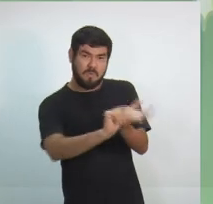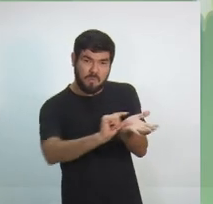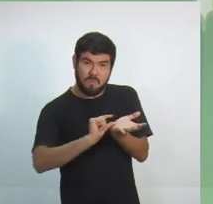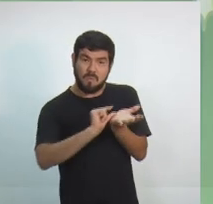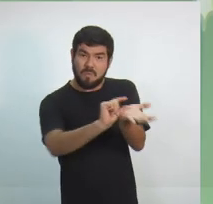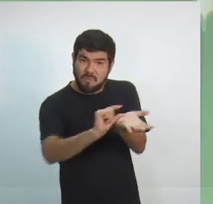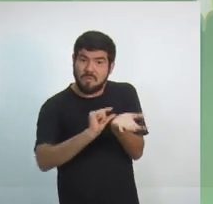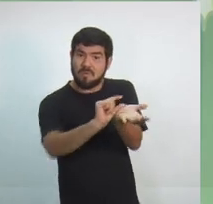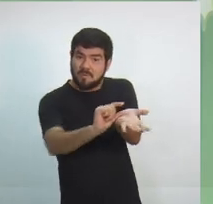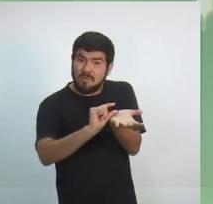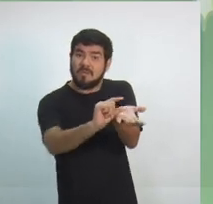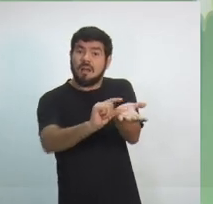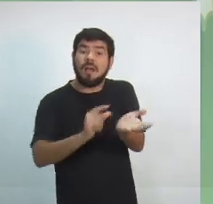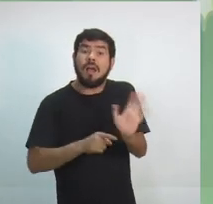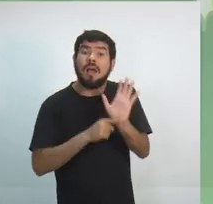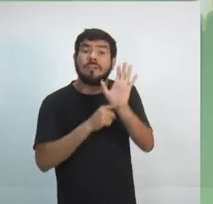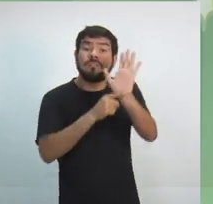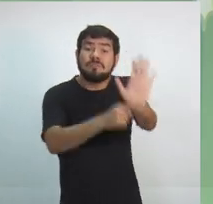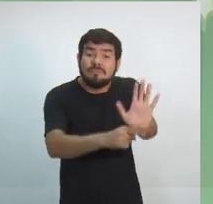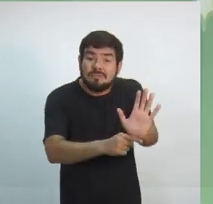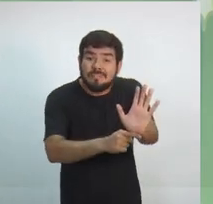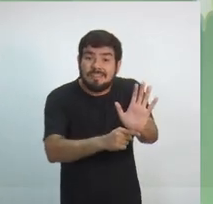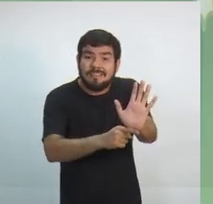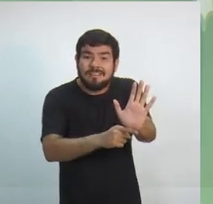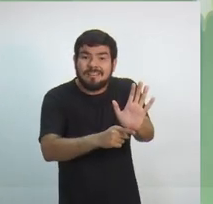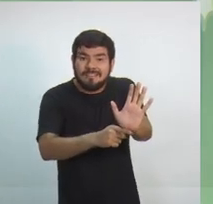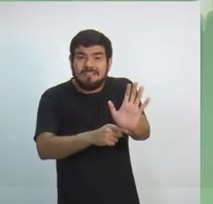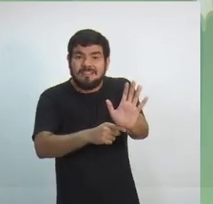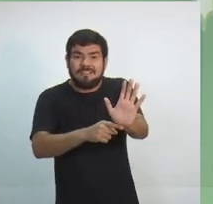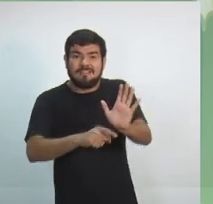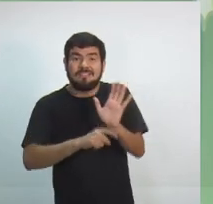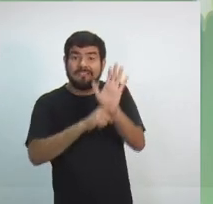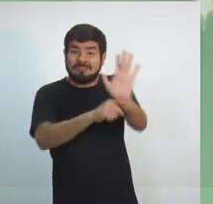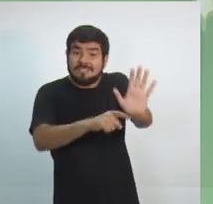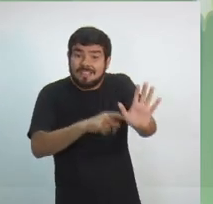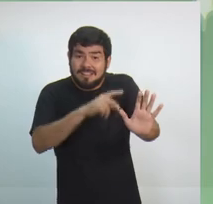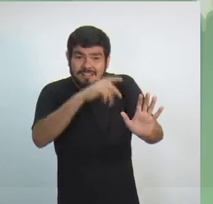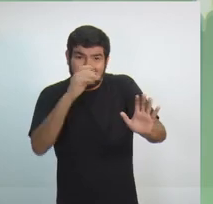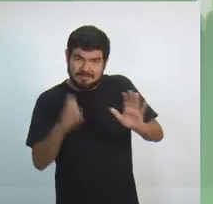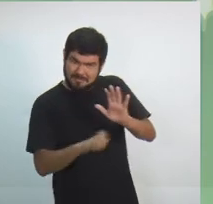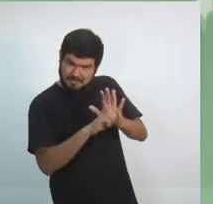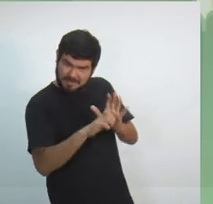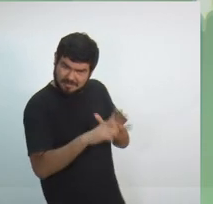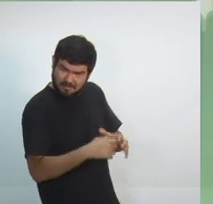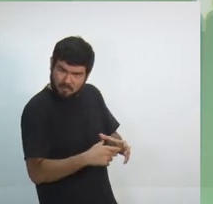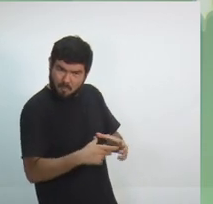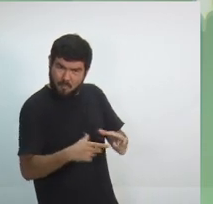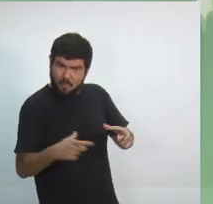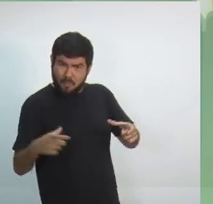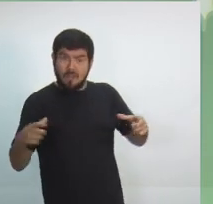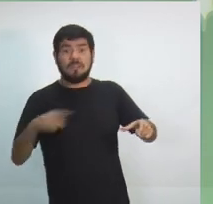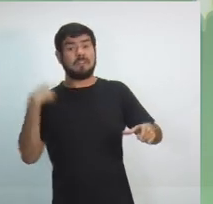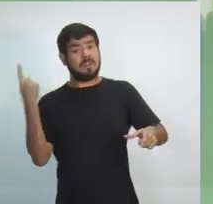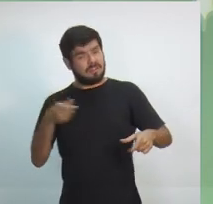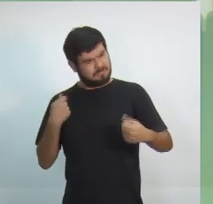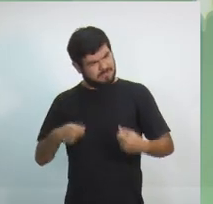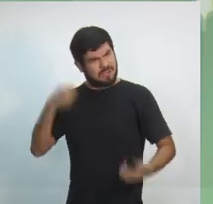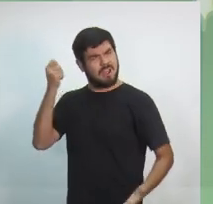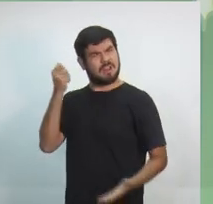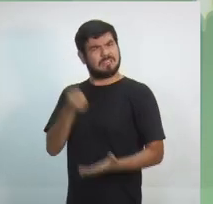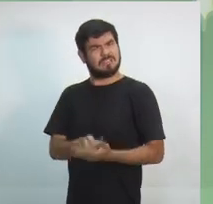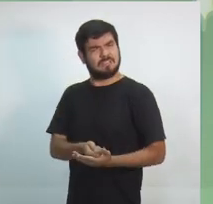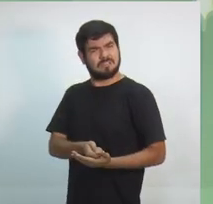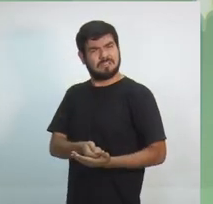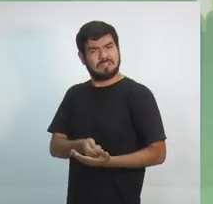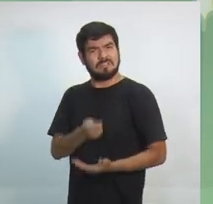mas a empresa de fomento do Estado, que ela possa financiar esses empreendimentos. Nós precisamos garantir o dinheiro público